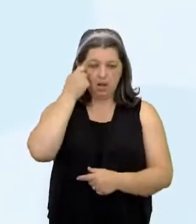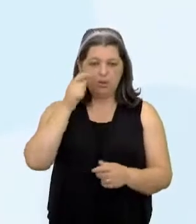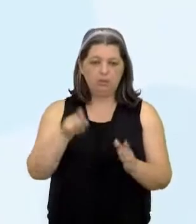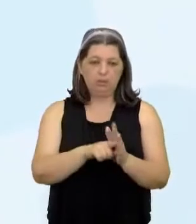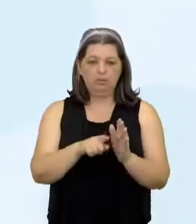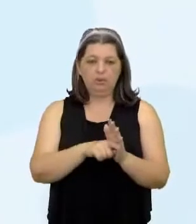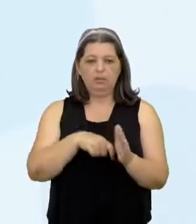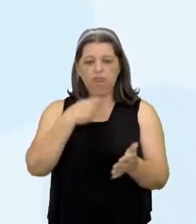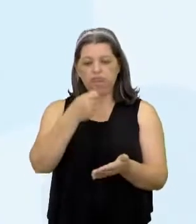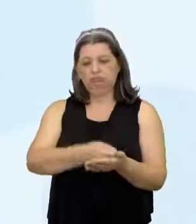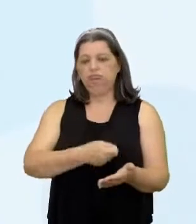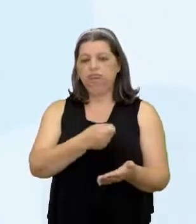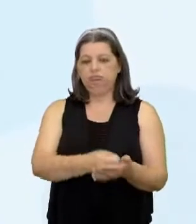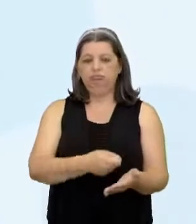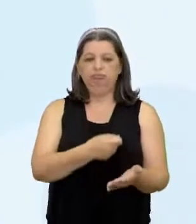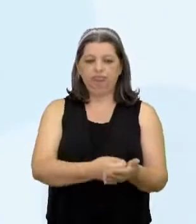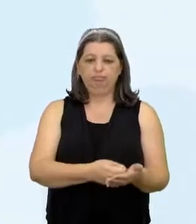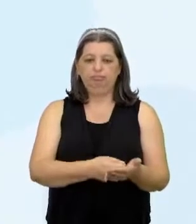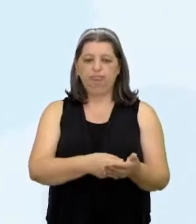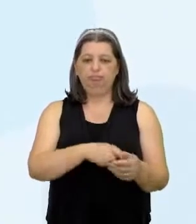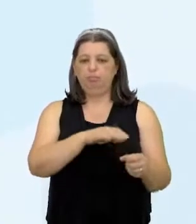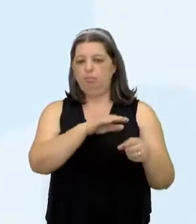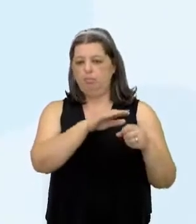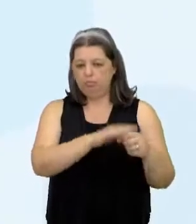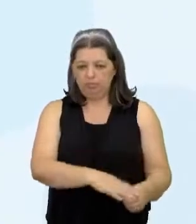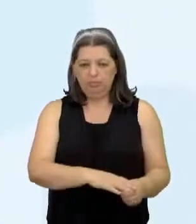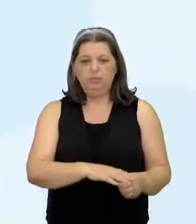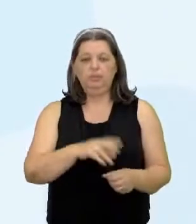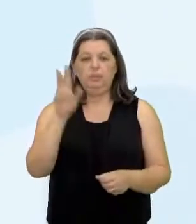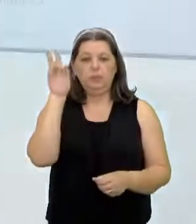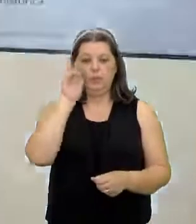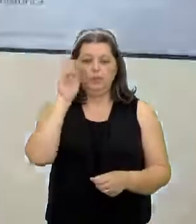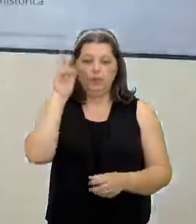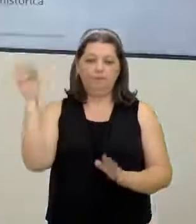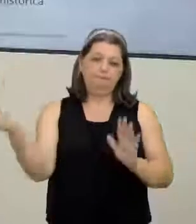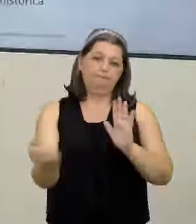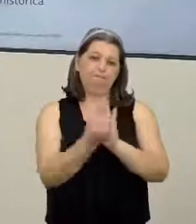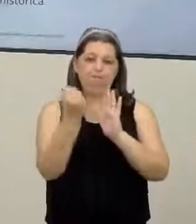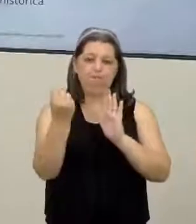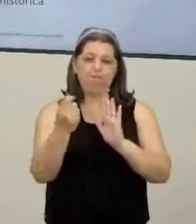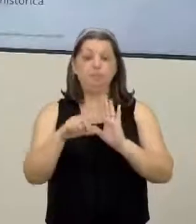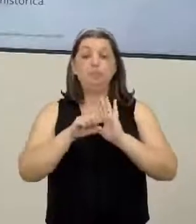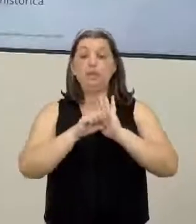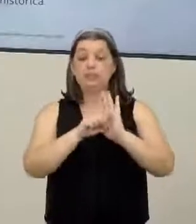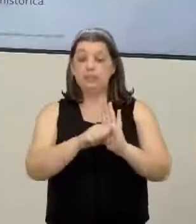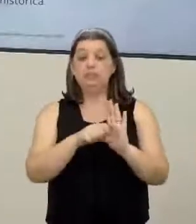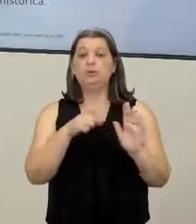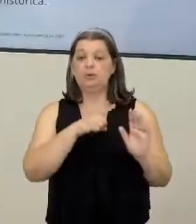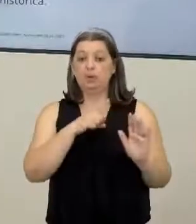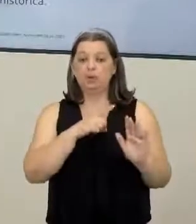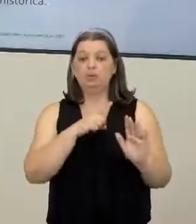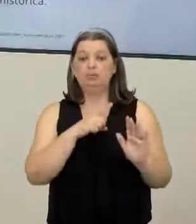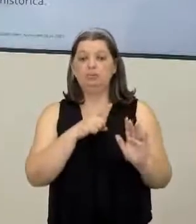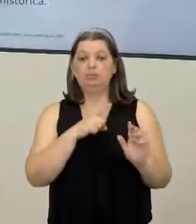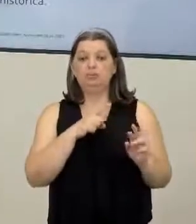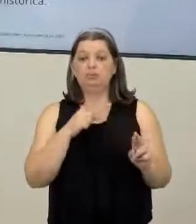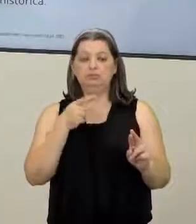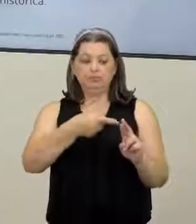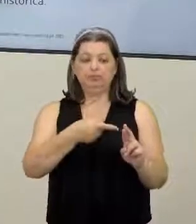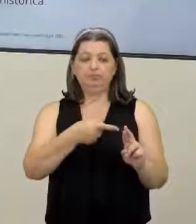resistência A opressão histórica E nós temos o símbolo Que representa Essa